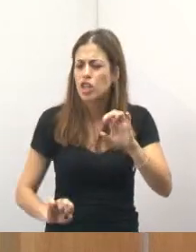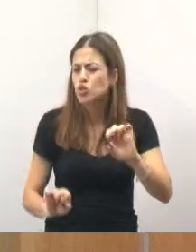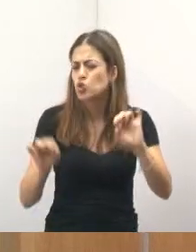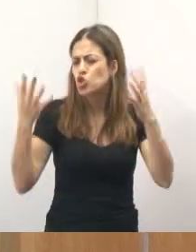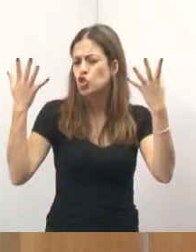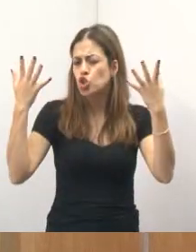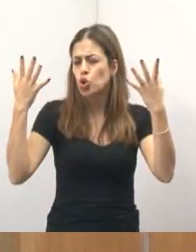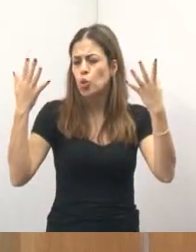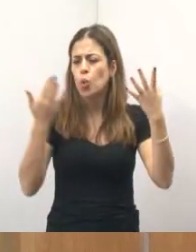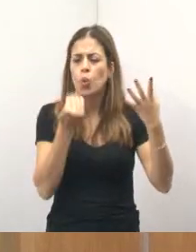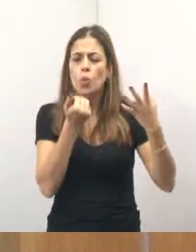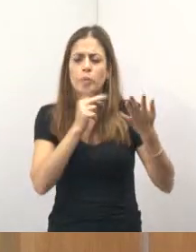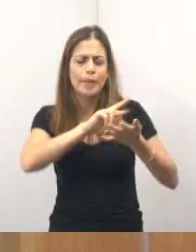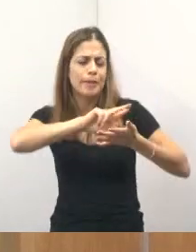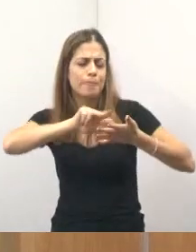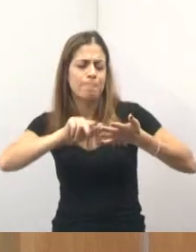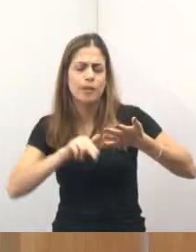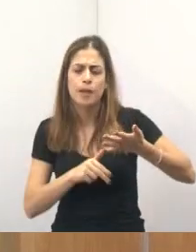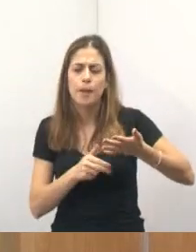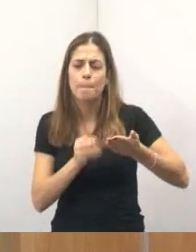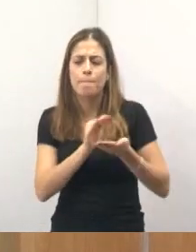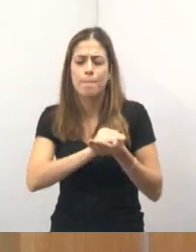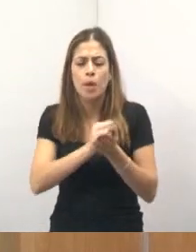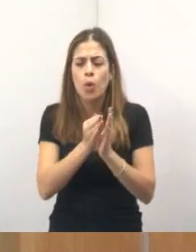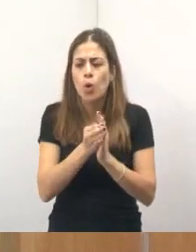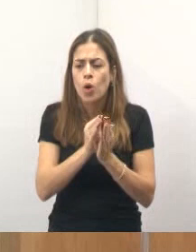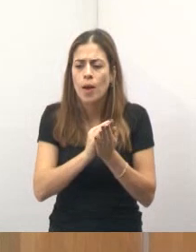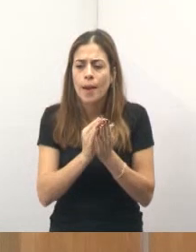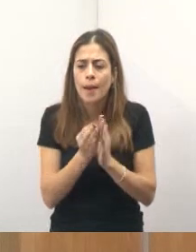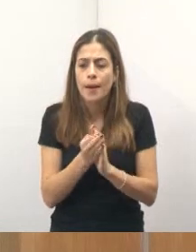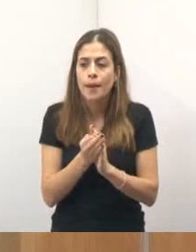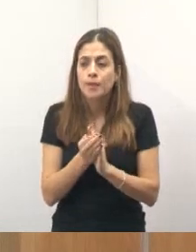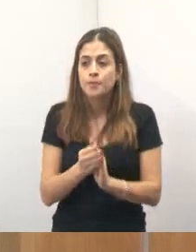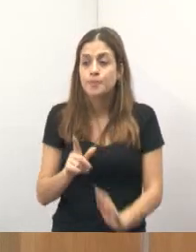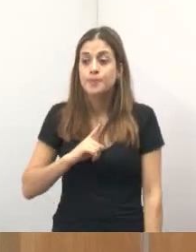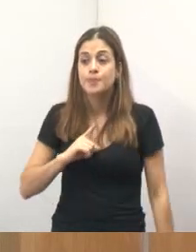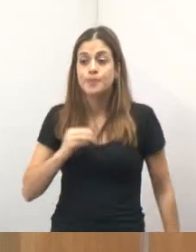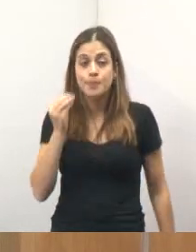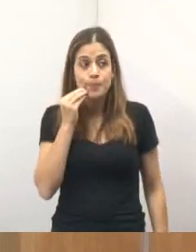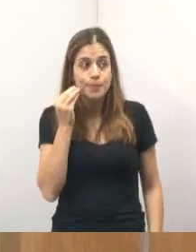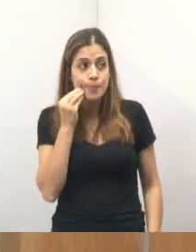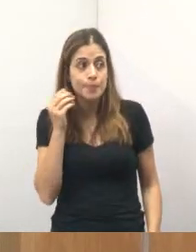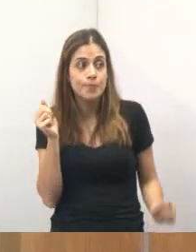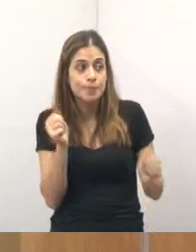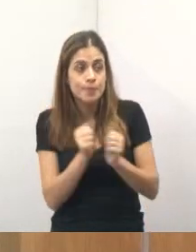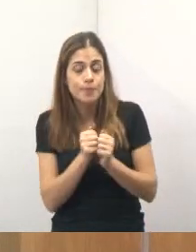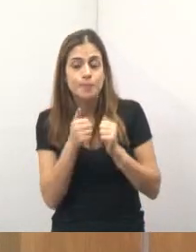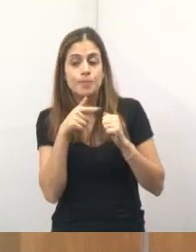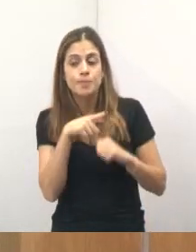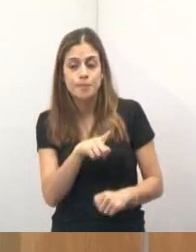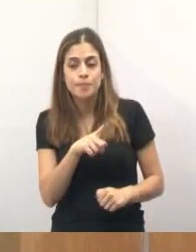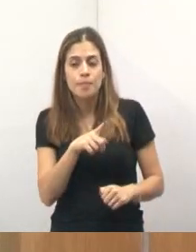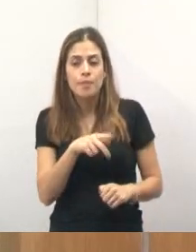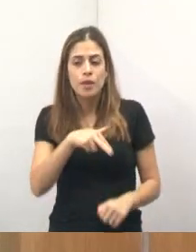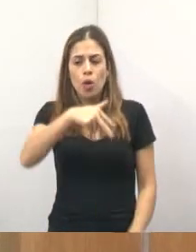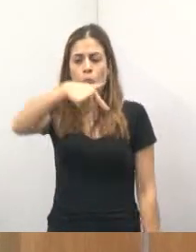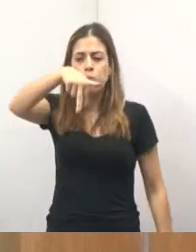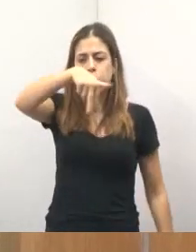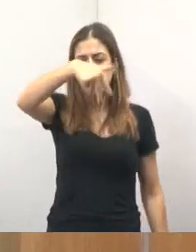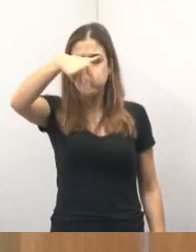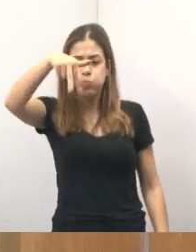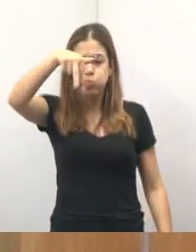típicas, bolinho. Tive a oportunidade de estar lá no domingo acompanhando os bonecões de caçapava com